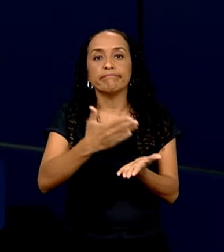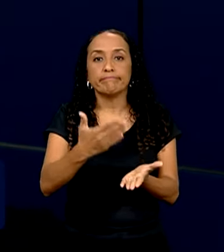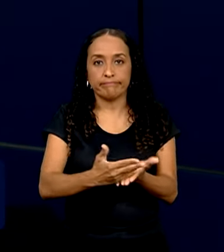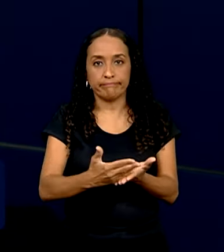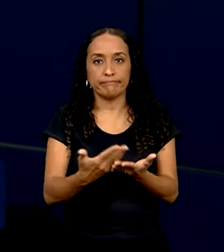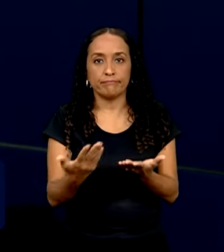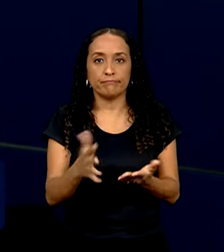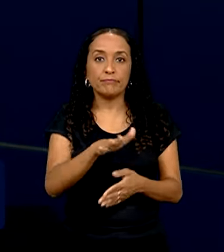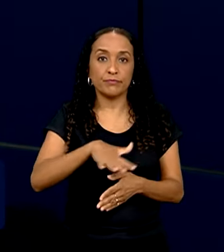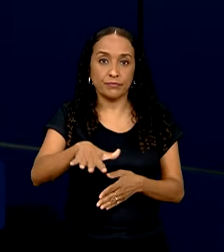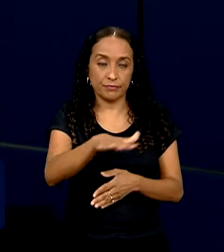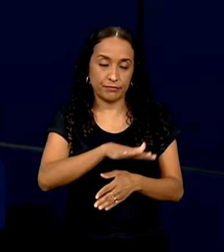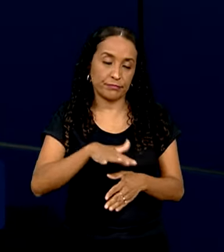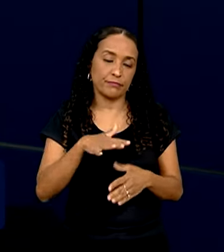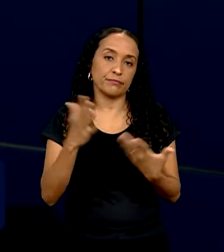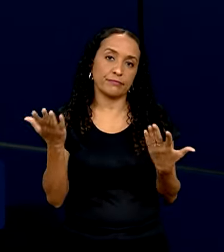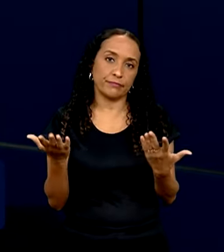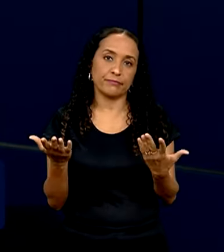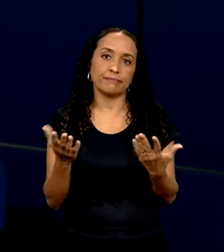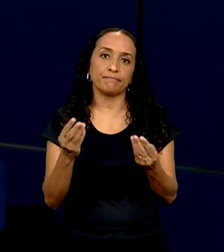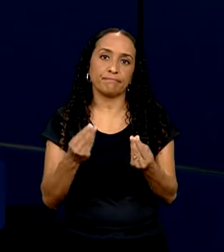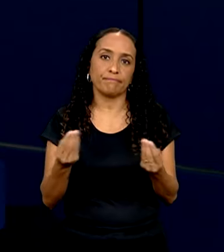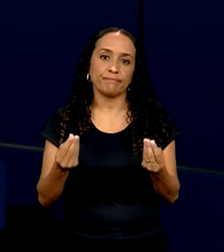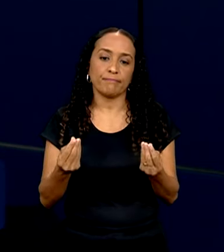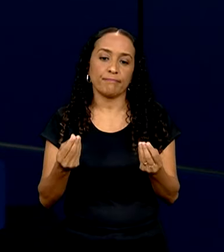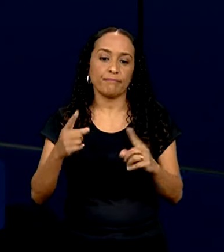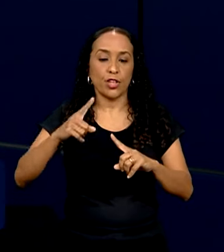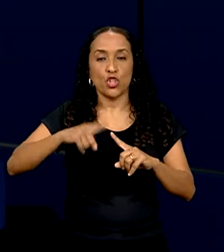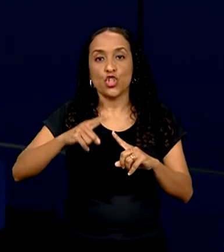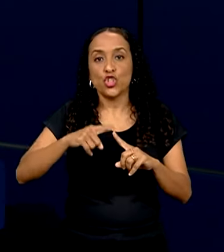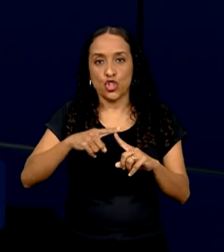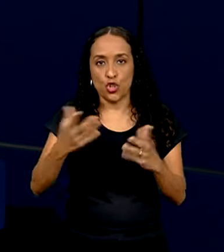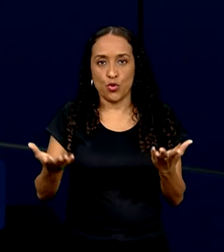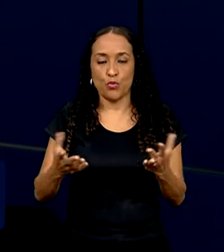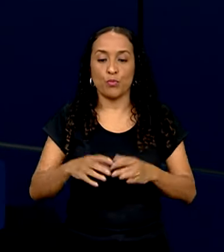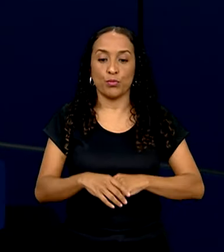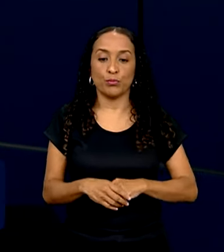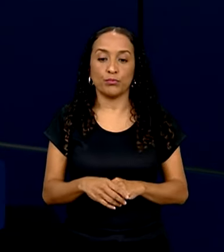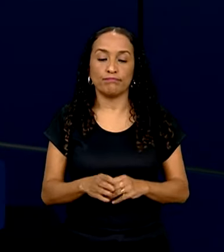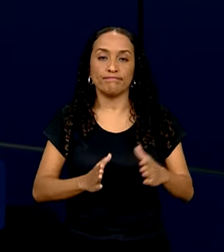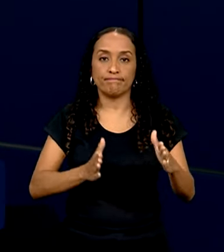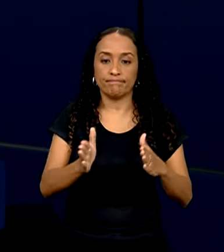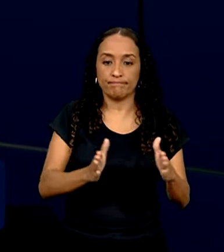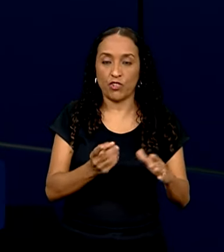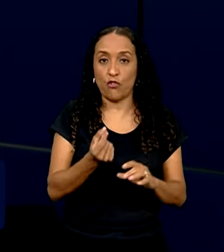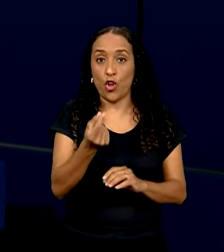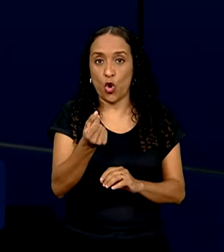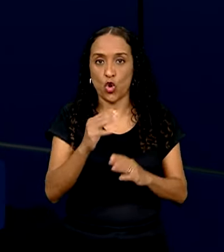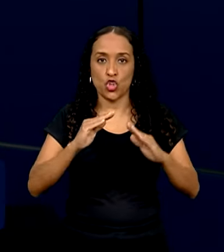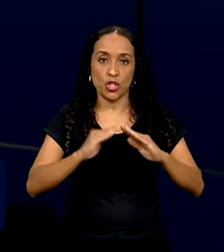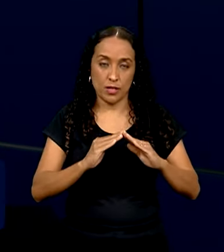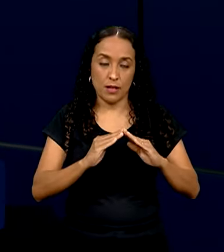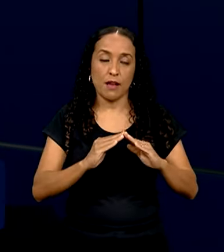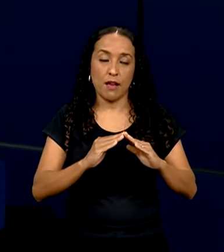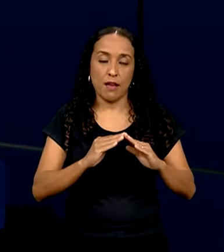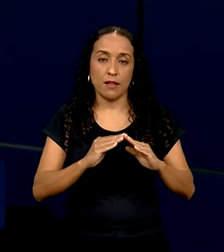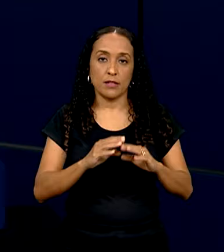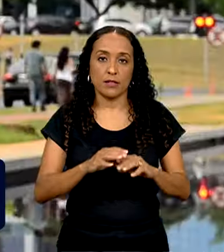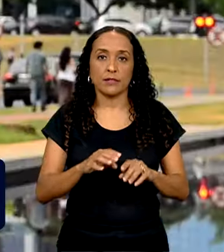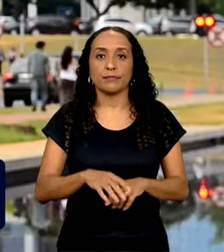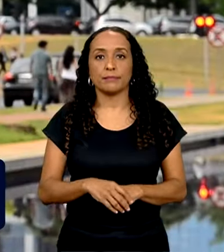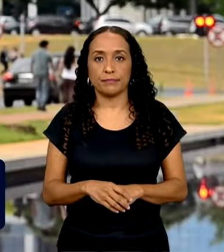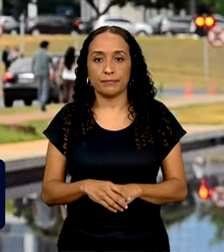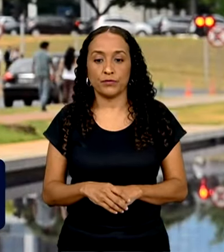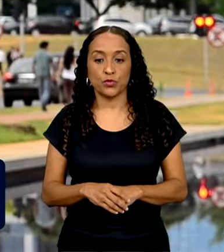em uma determinada faixa de valor de imóvel e de